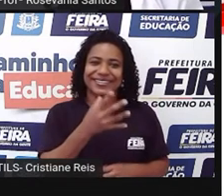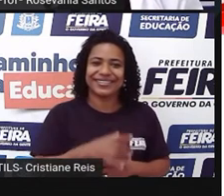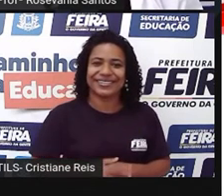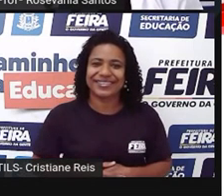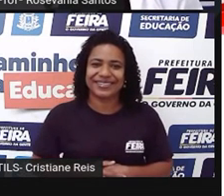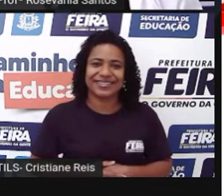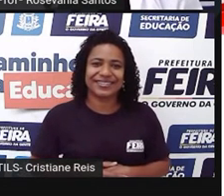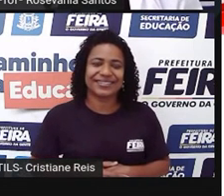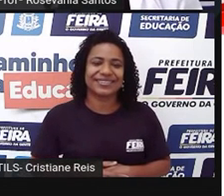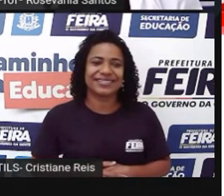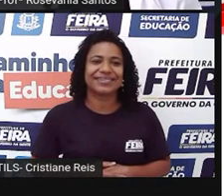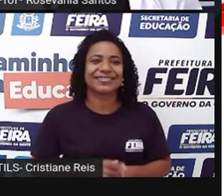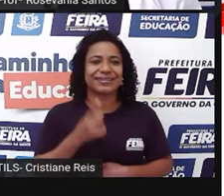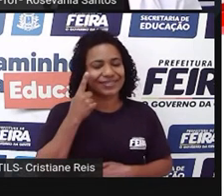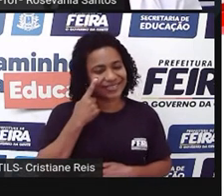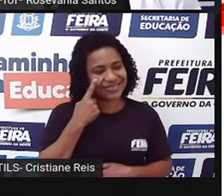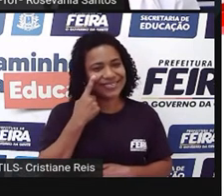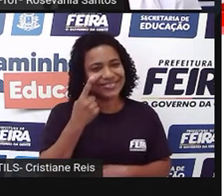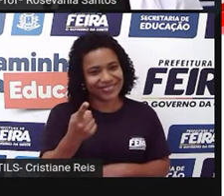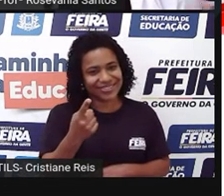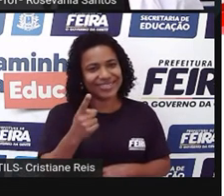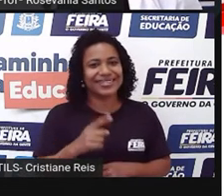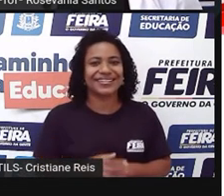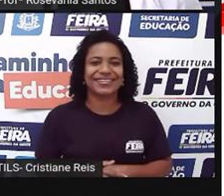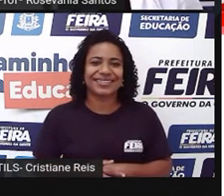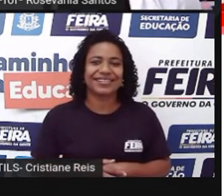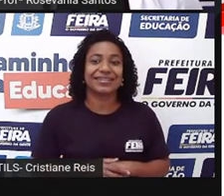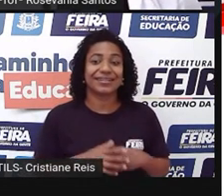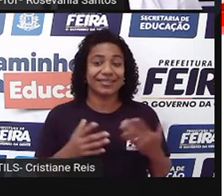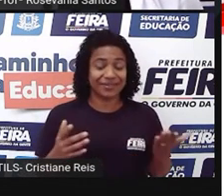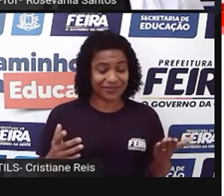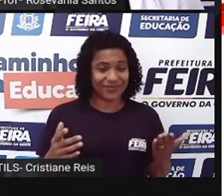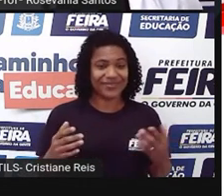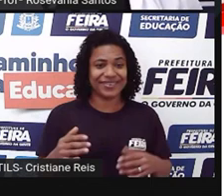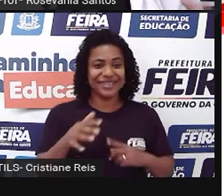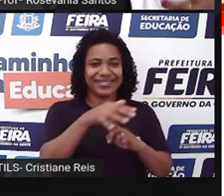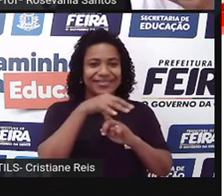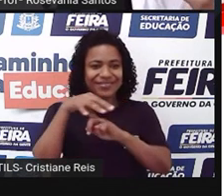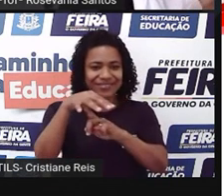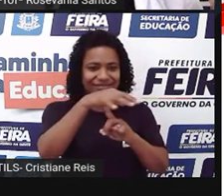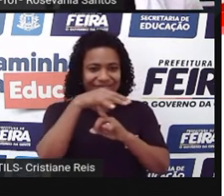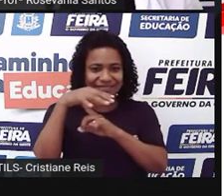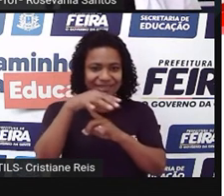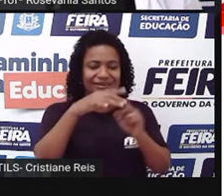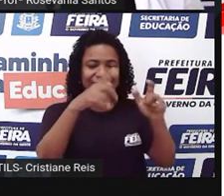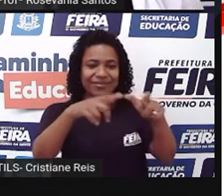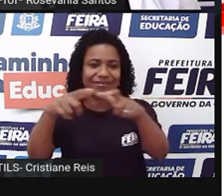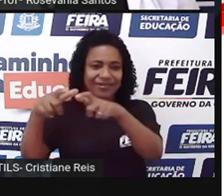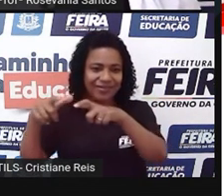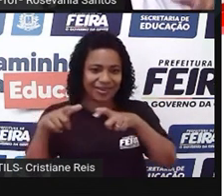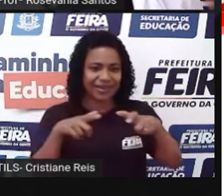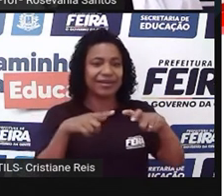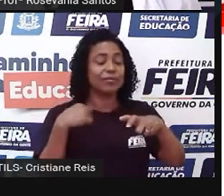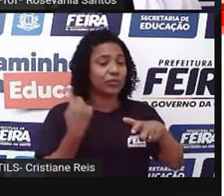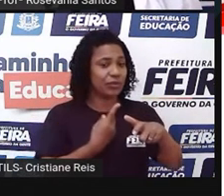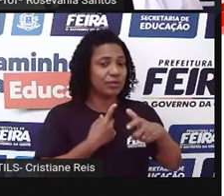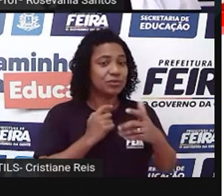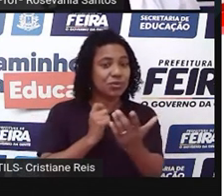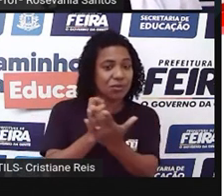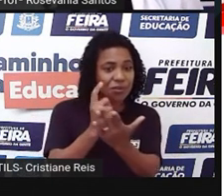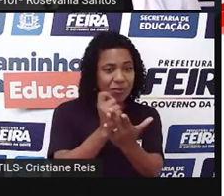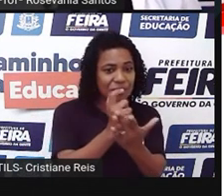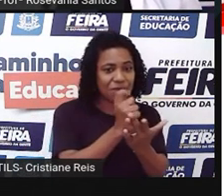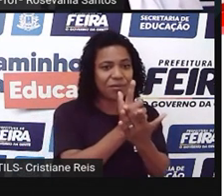não é só para a gente falar da revisão de hoje, as feiras são esses locais que a gente vai comprar, compra com